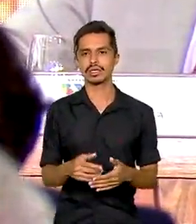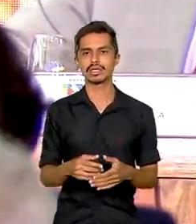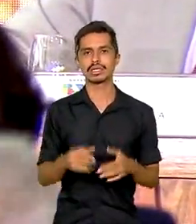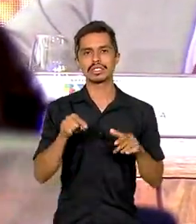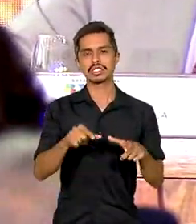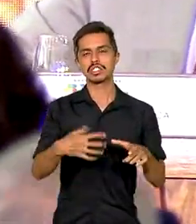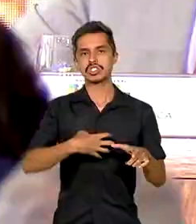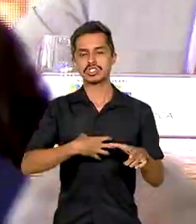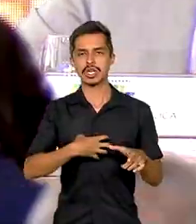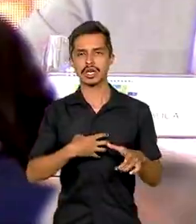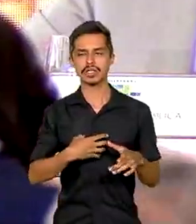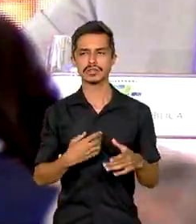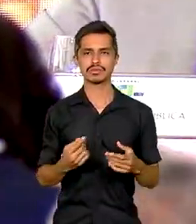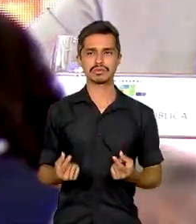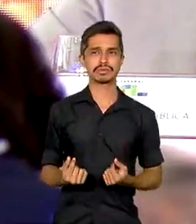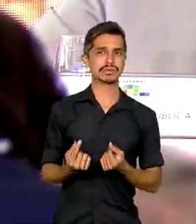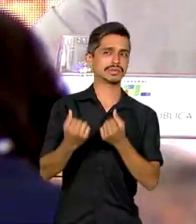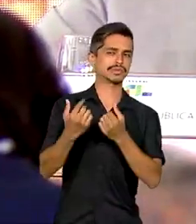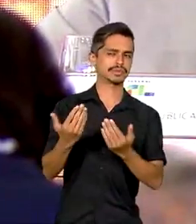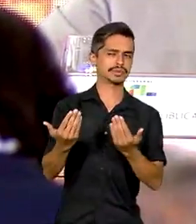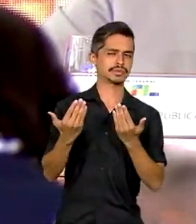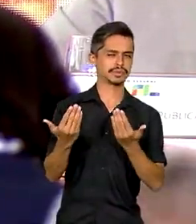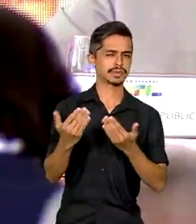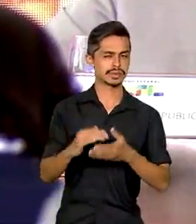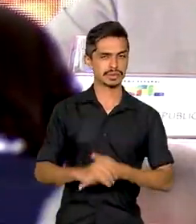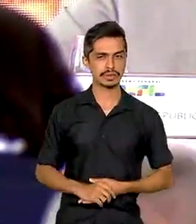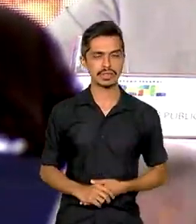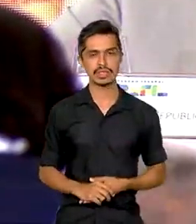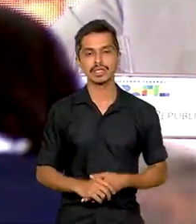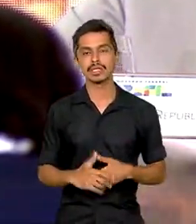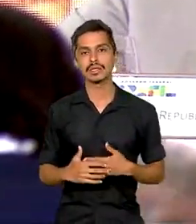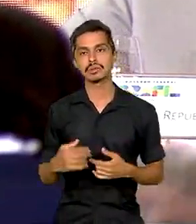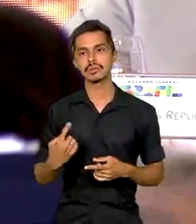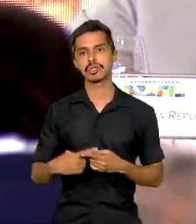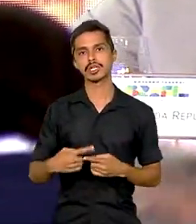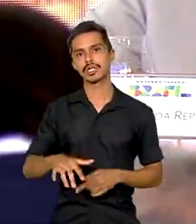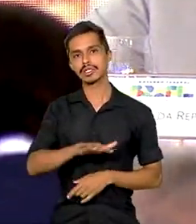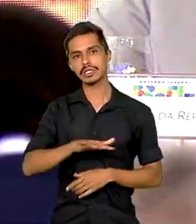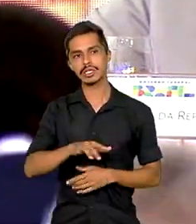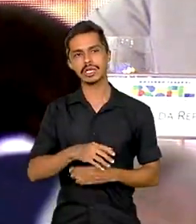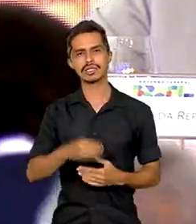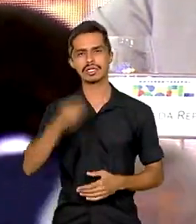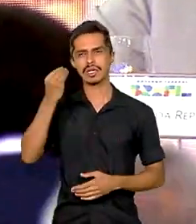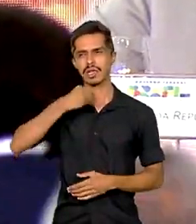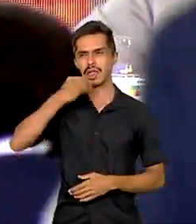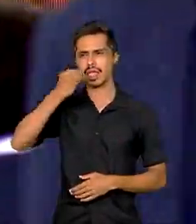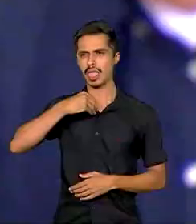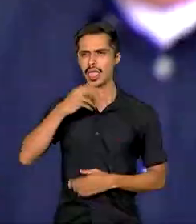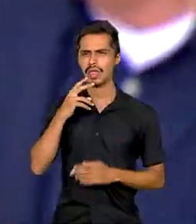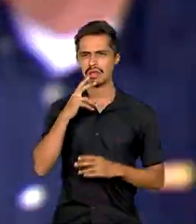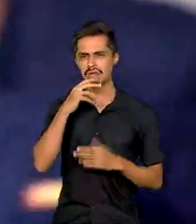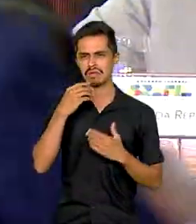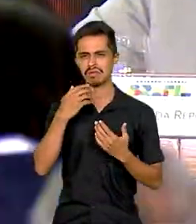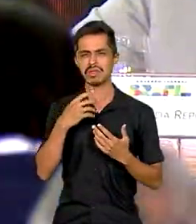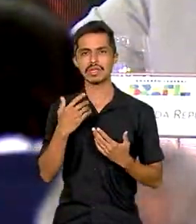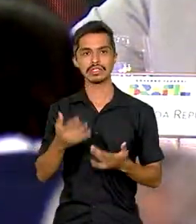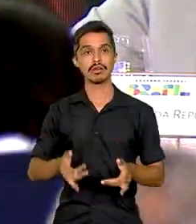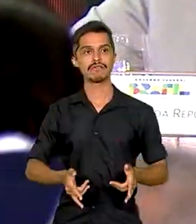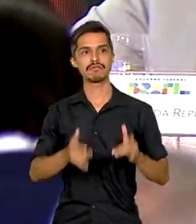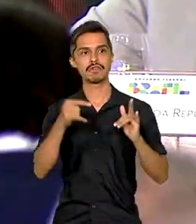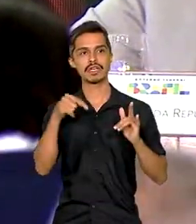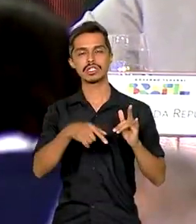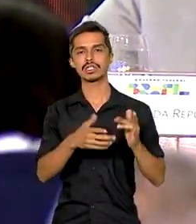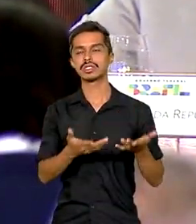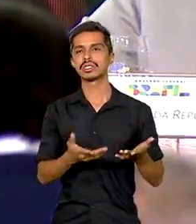questionáveis, porque por estarem em situações às vezes degradadas, esses prédios já eram vendidos a